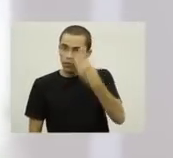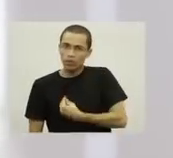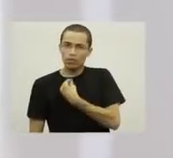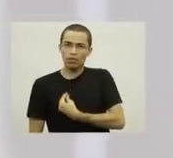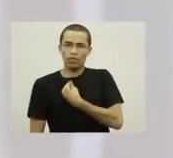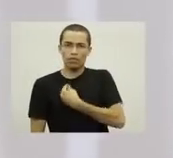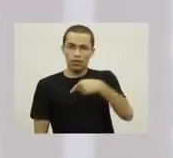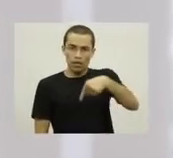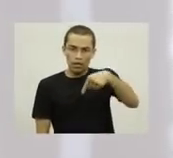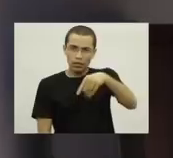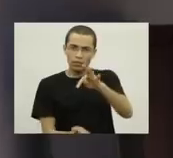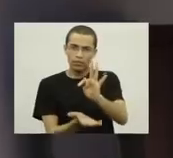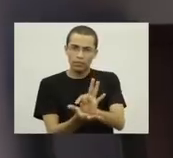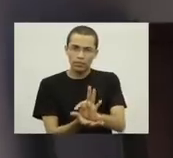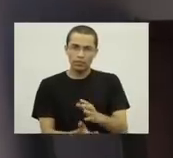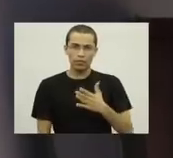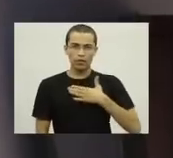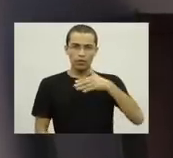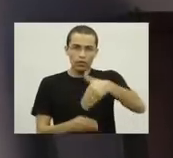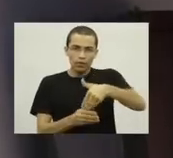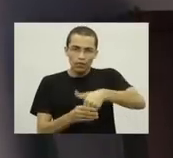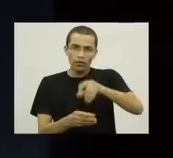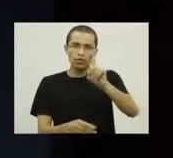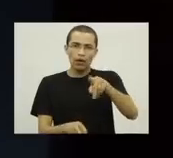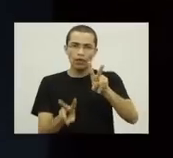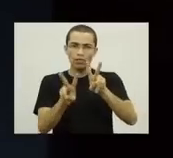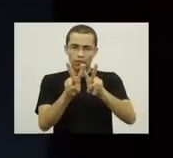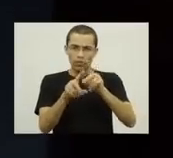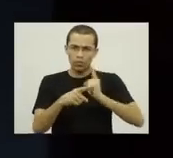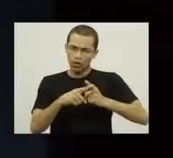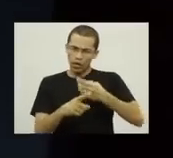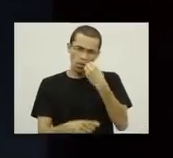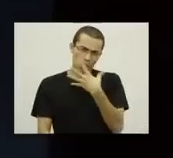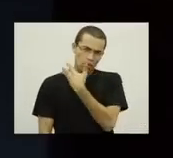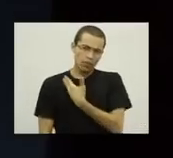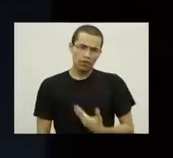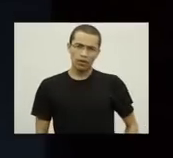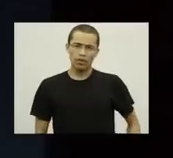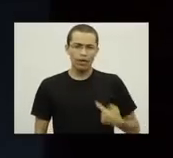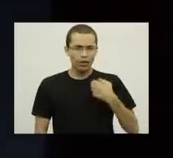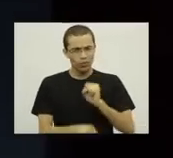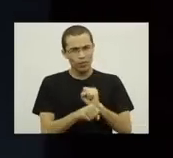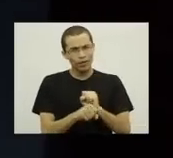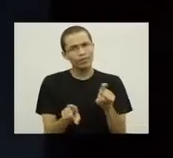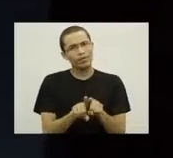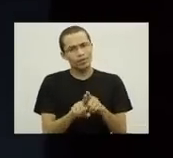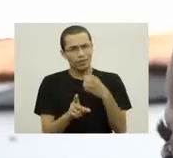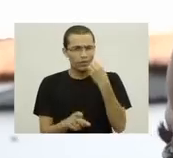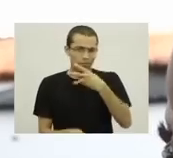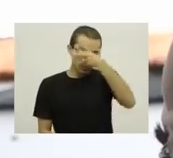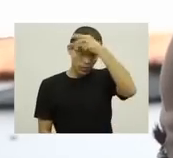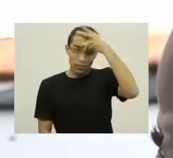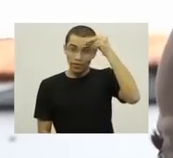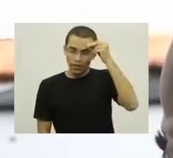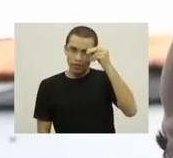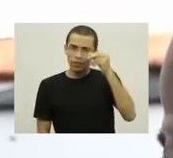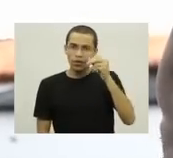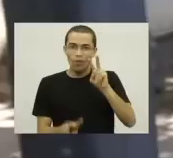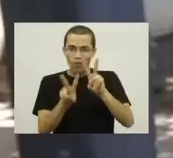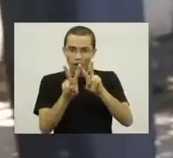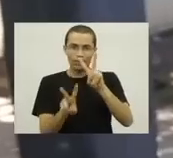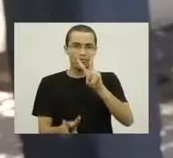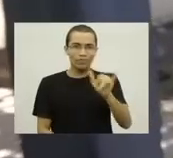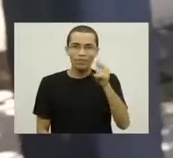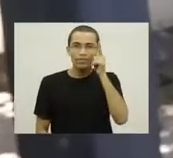que aqui reside e que aqui mora. E meu voto é para o Hélito Guia. Foi um bom governo e eu espero que ele seja um bom prefeito. Vai ser eleito e vai